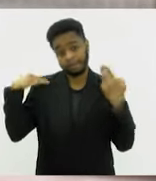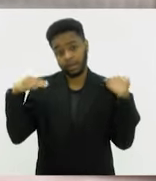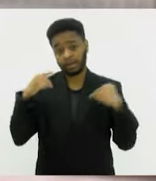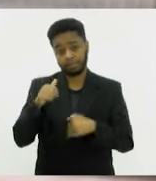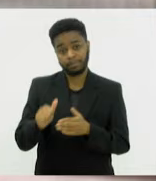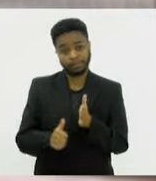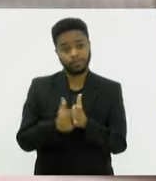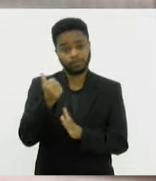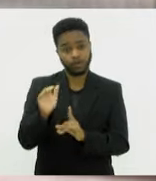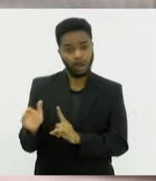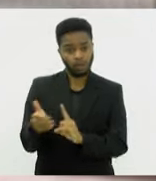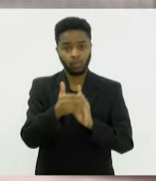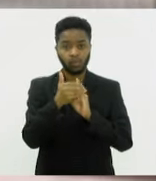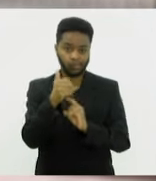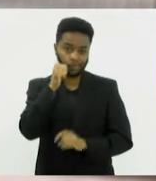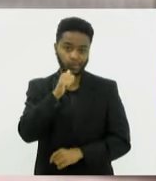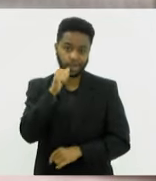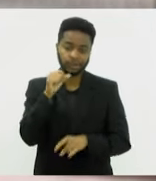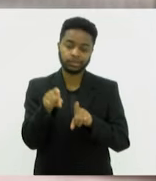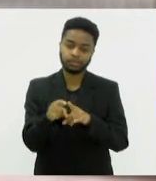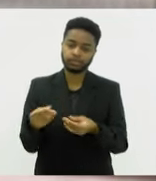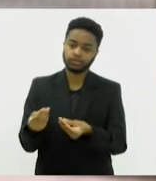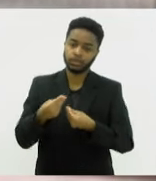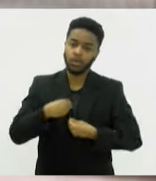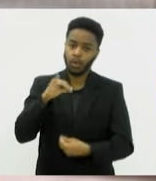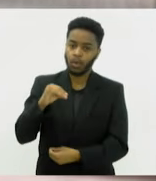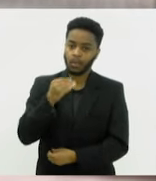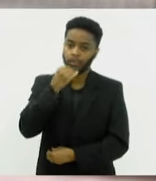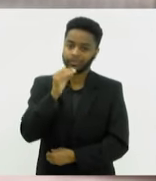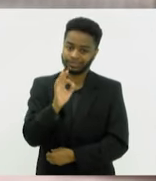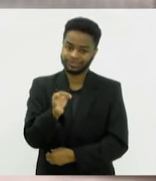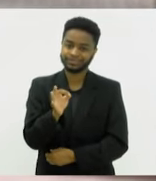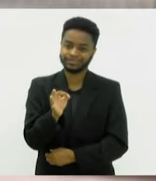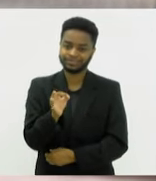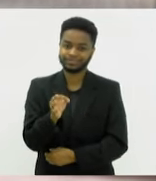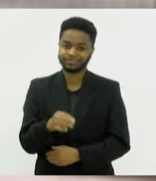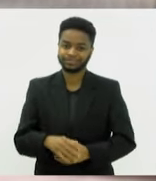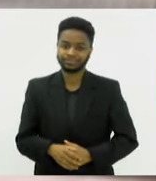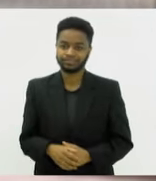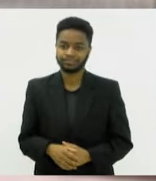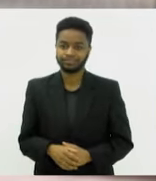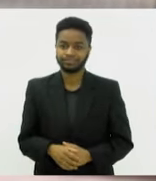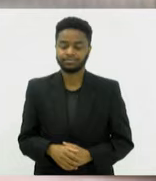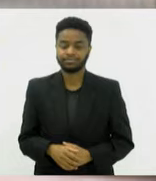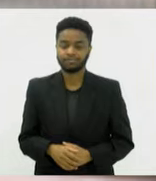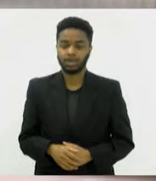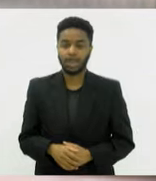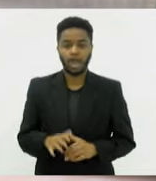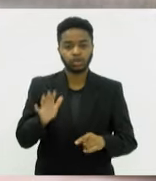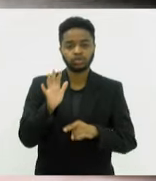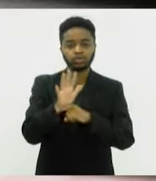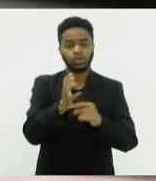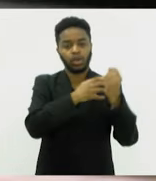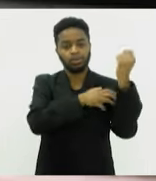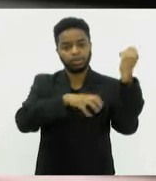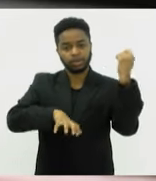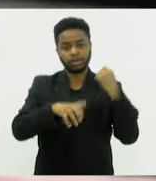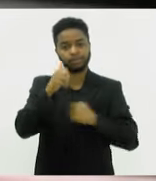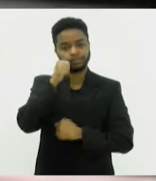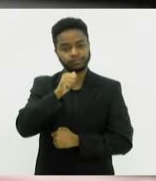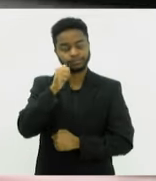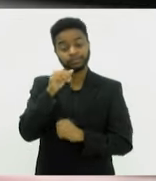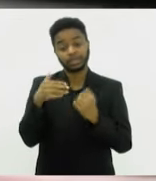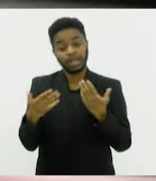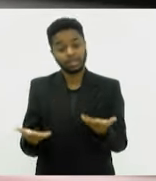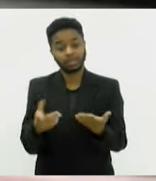acolhimento, né? Deu essa oportunidade do nosso empoderamento feminino, né? Então, a